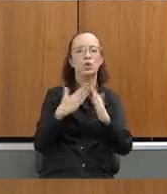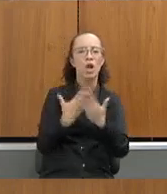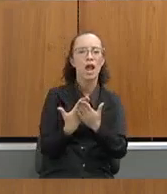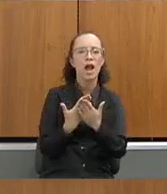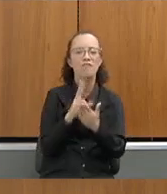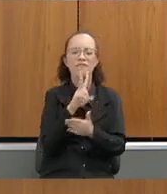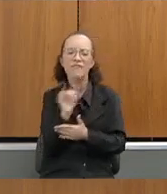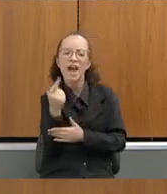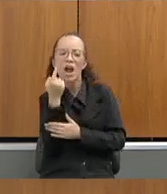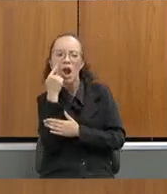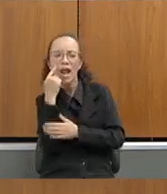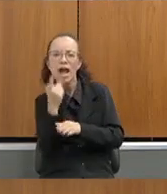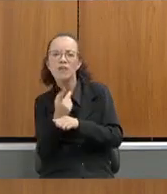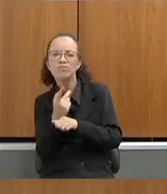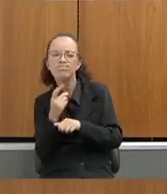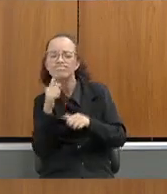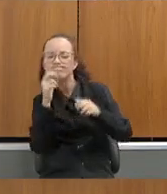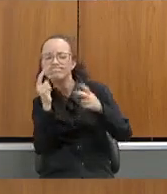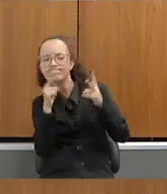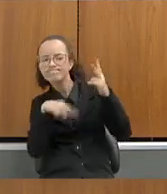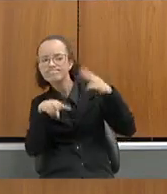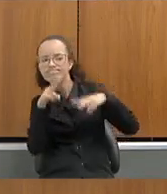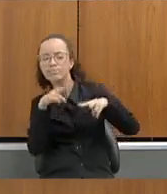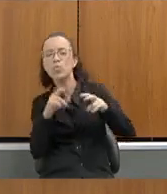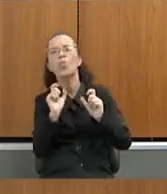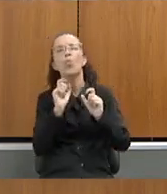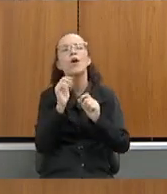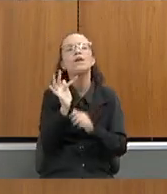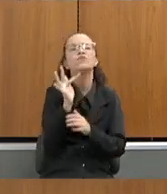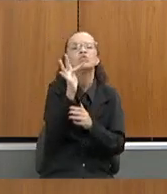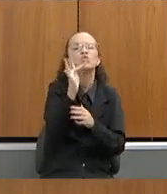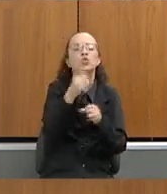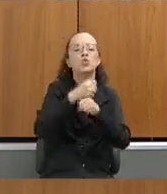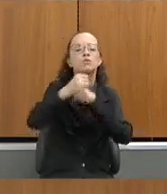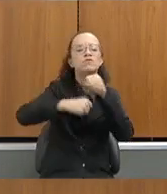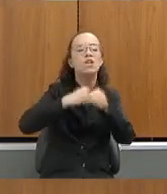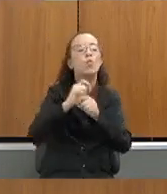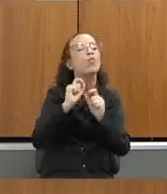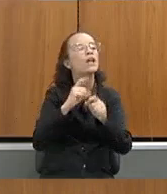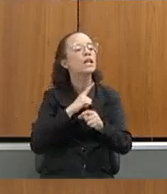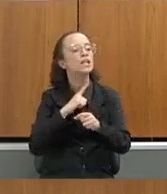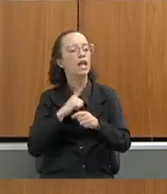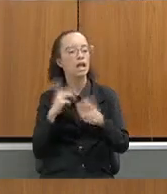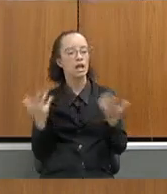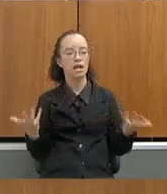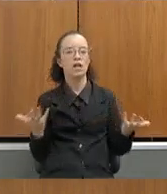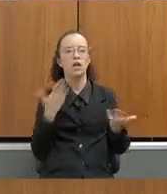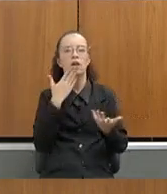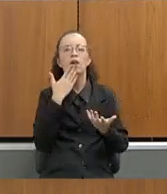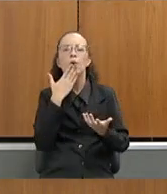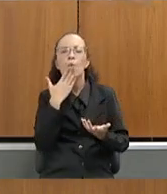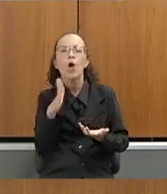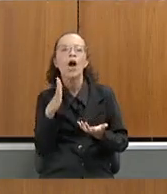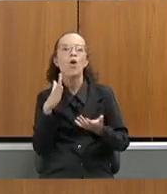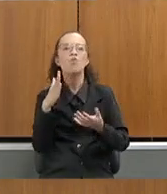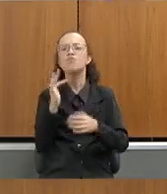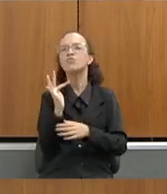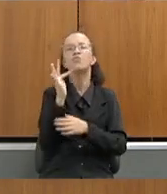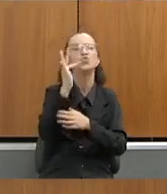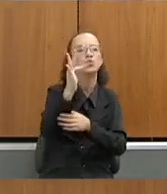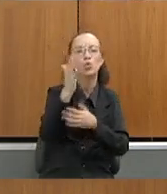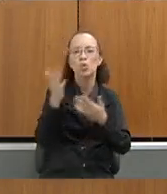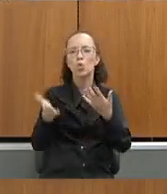vai olhar essa audiência e vai enxergar o que para 2023? Qual é a perspectiva de carreira, de futuro,